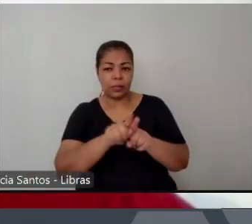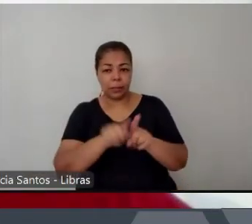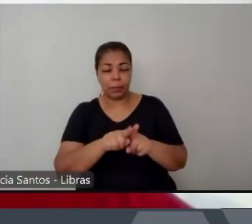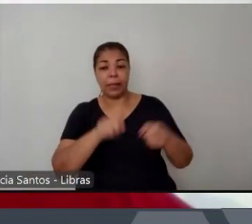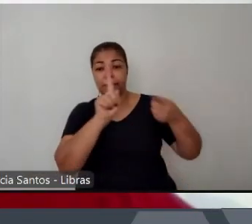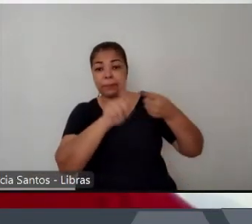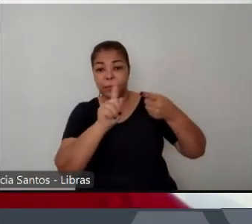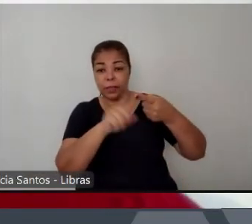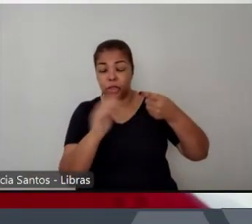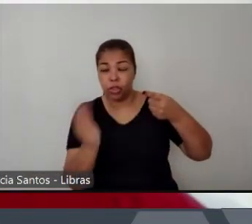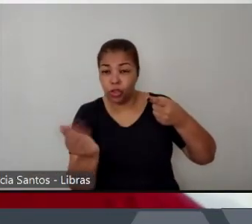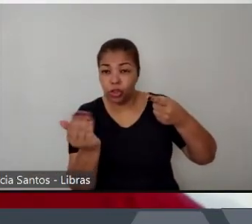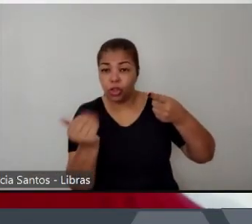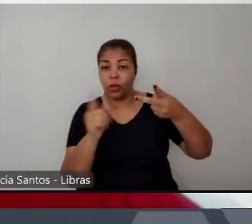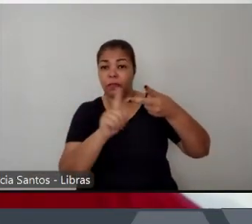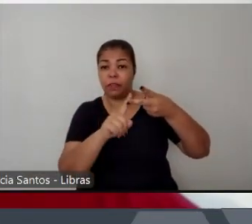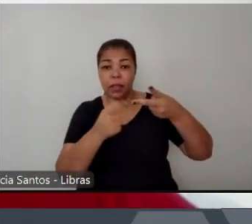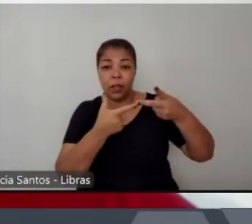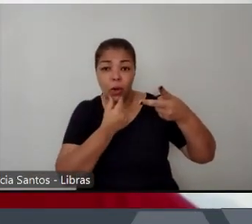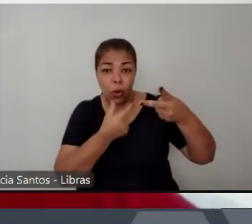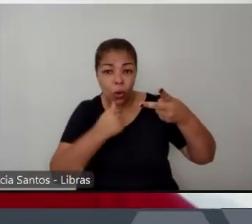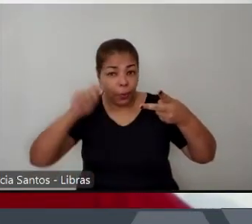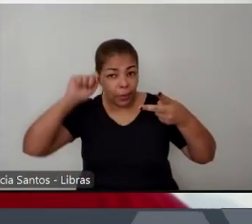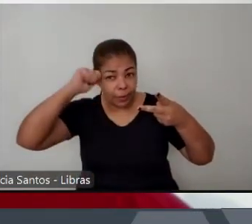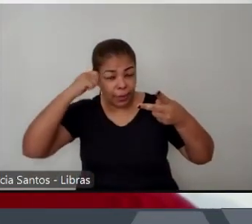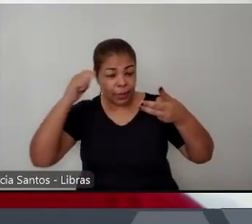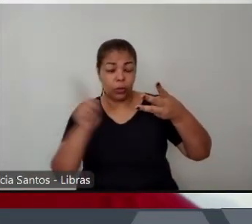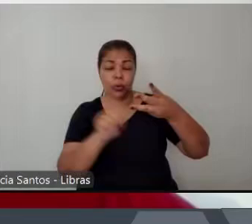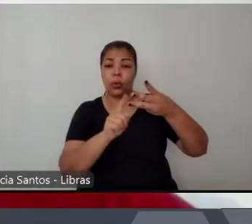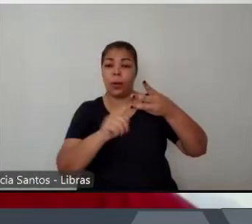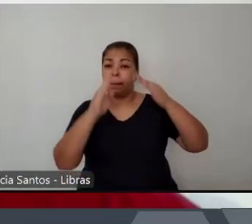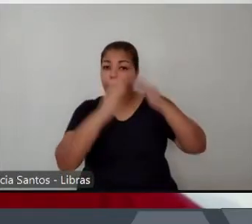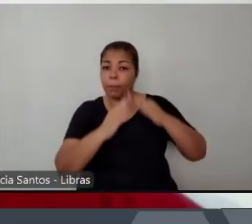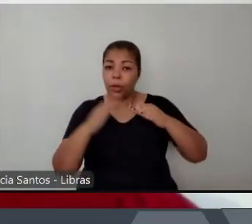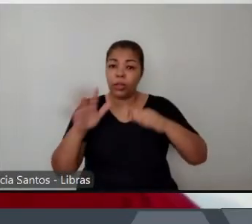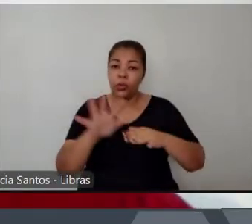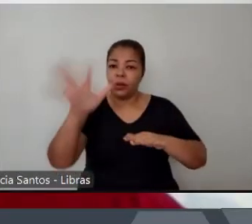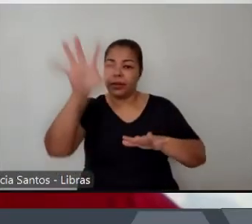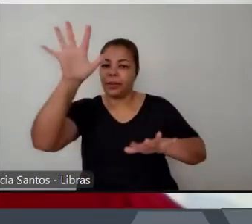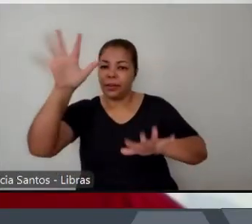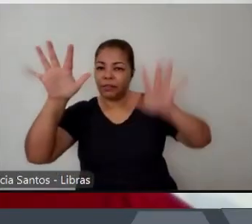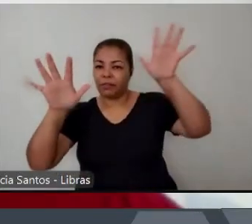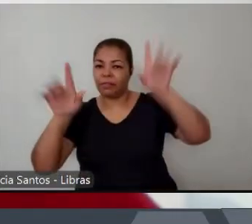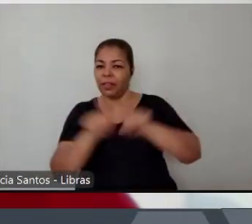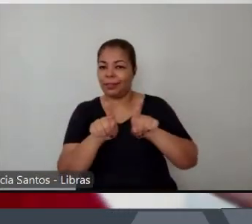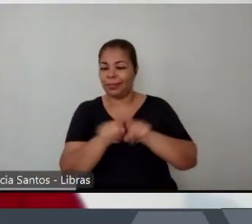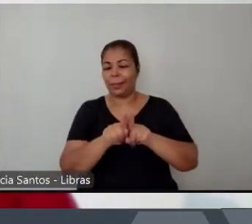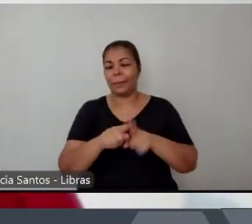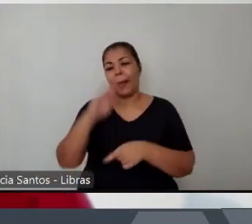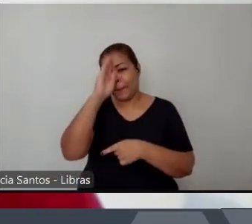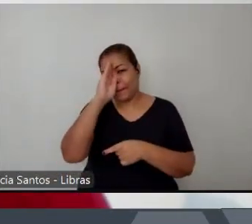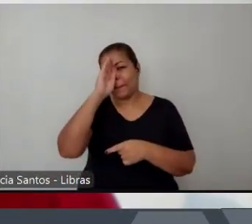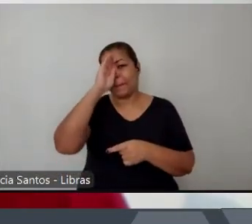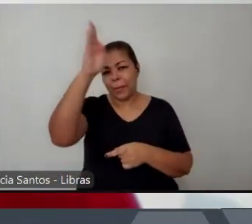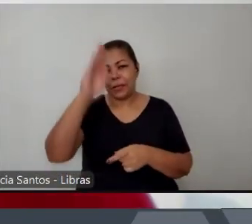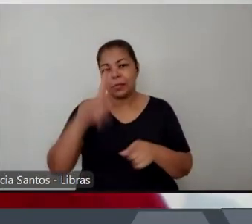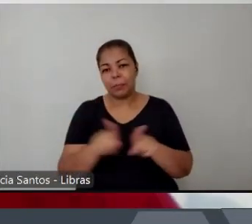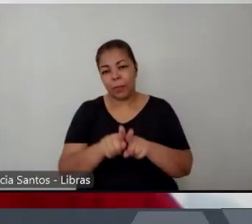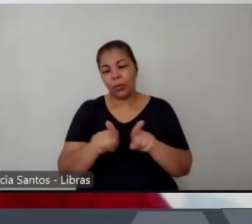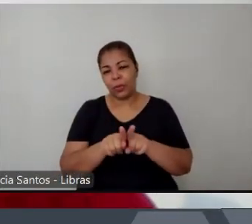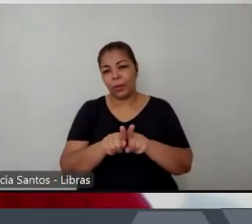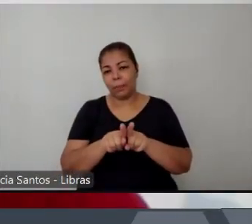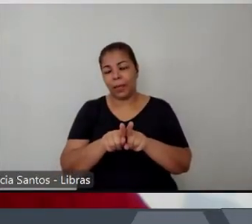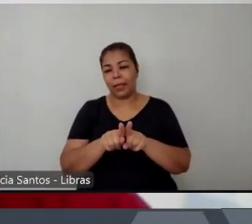negros, moradores das periferias que vão ser alvo principalmente do foco da polícia.